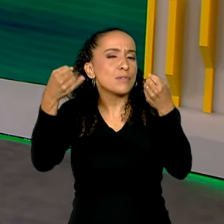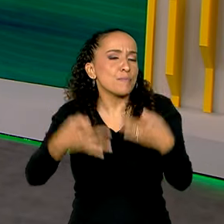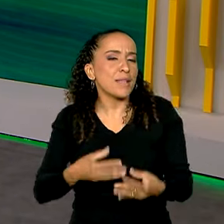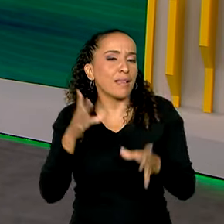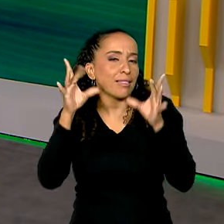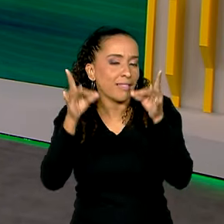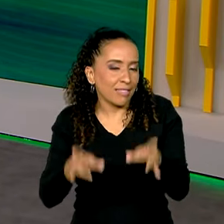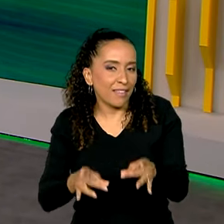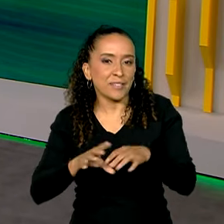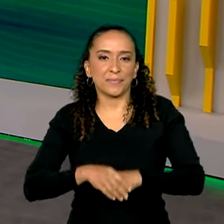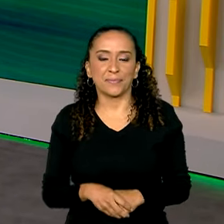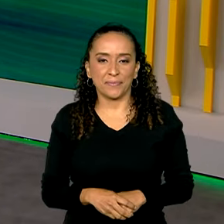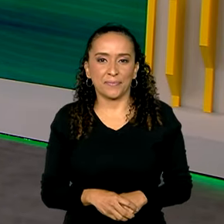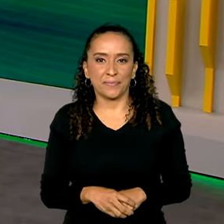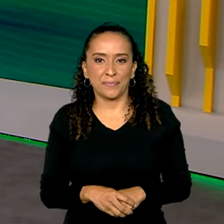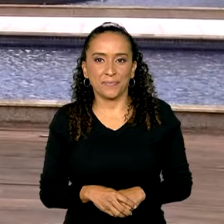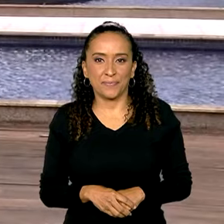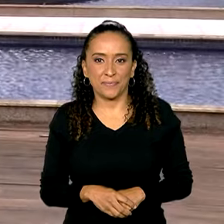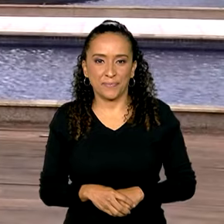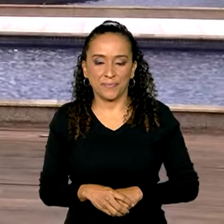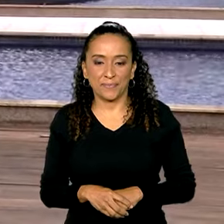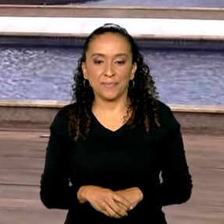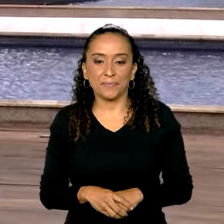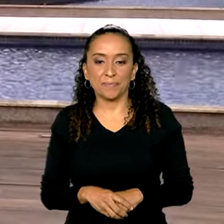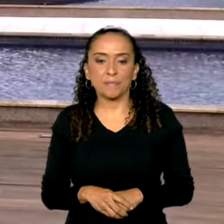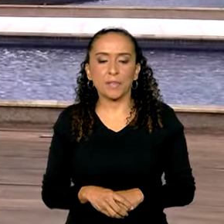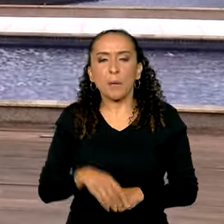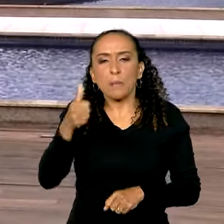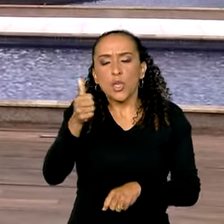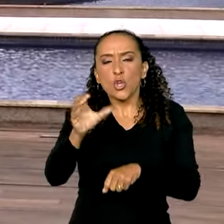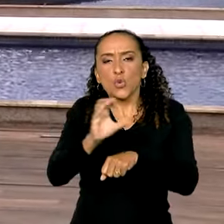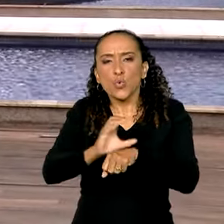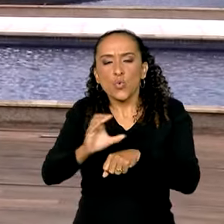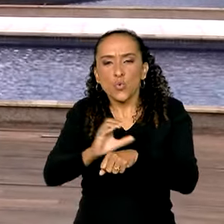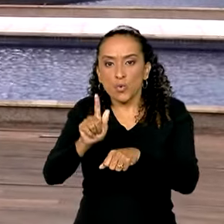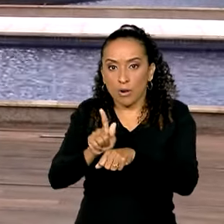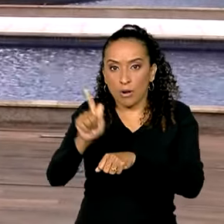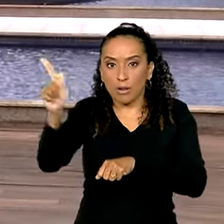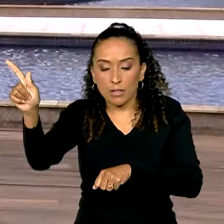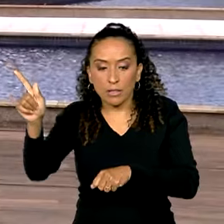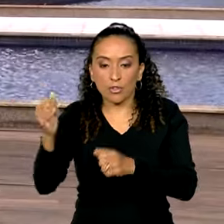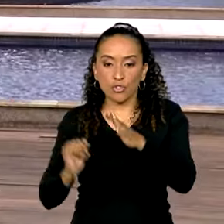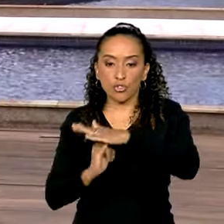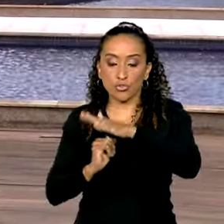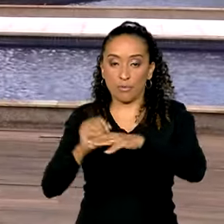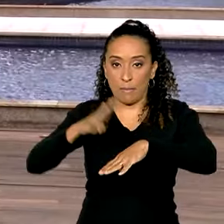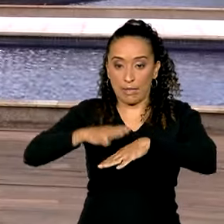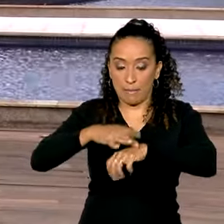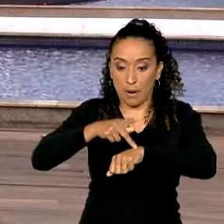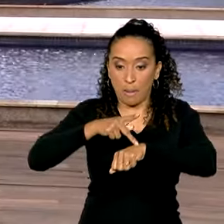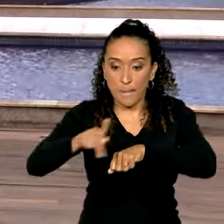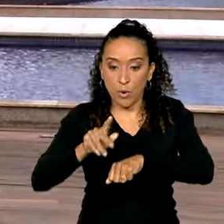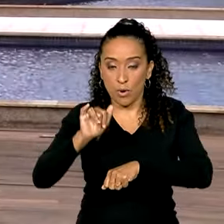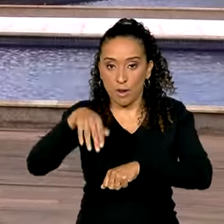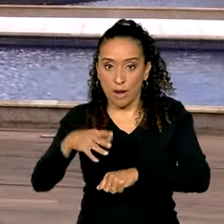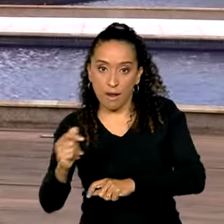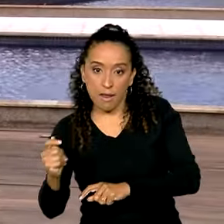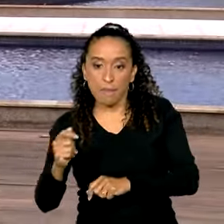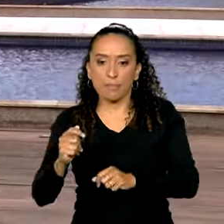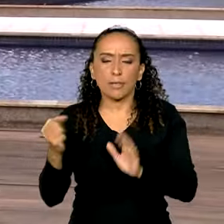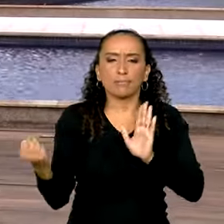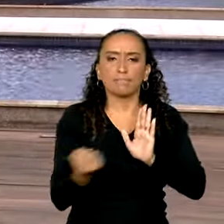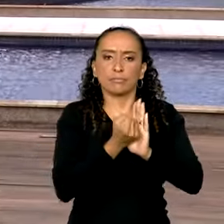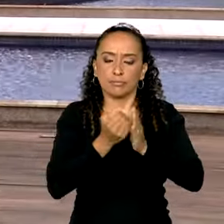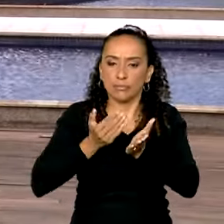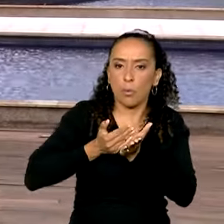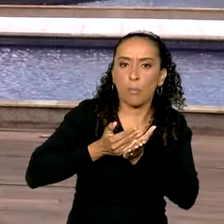pra gente os detalhes. O primeiro curso de graduação do Instituto de Matemática Pura e Aplicado, o IMPA, marca o